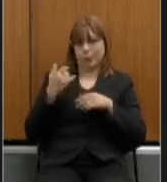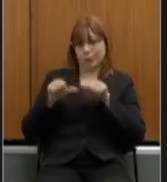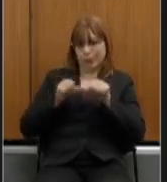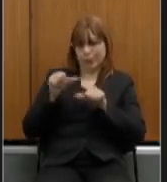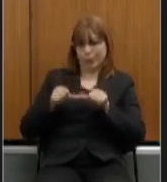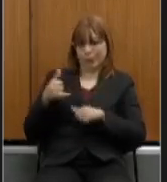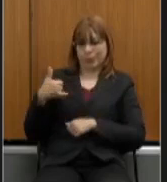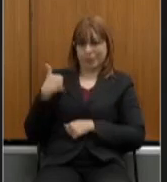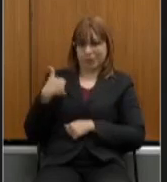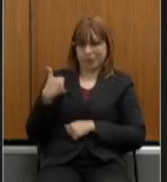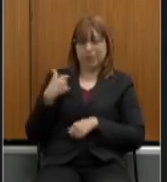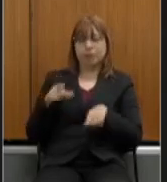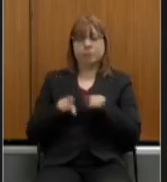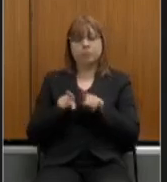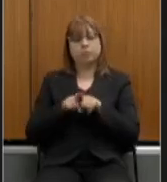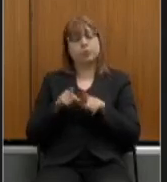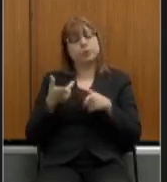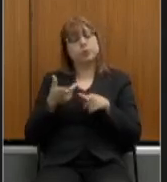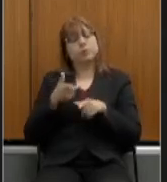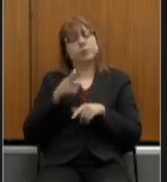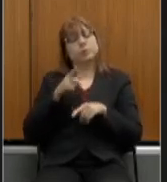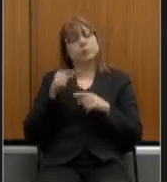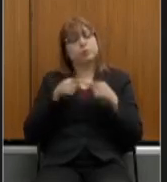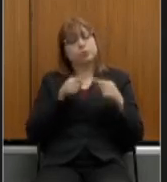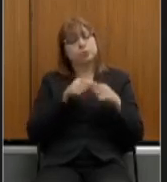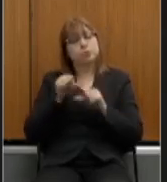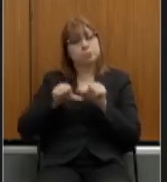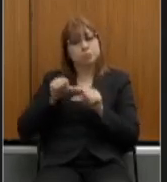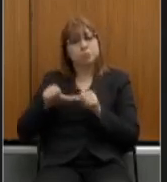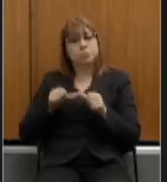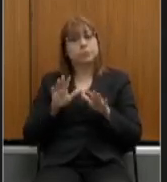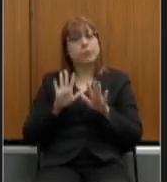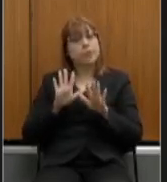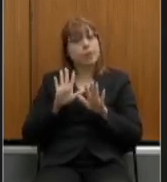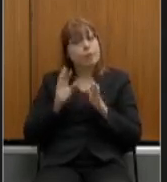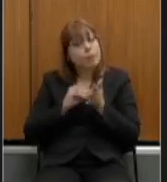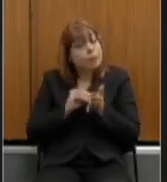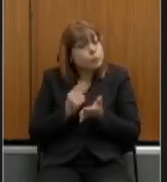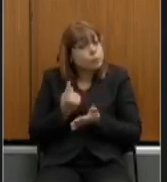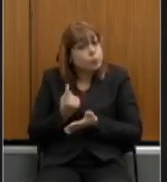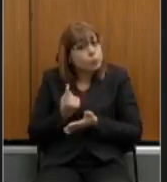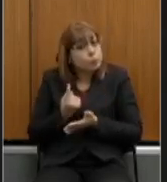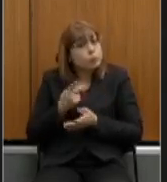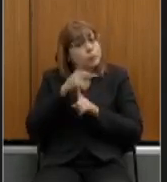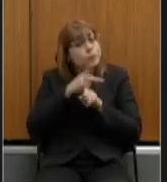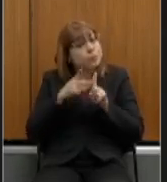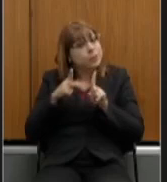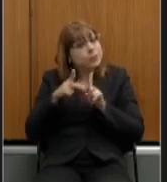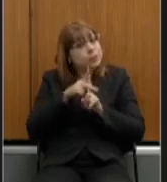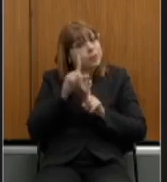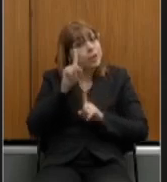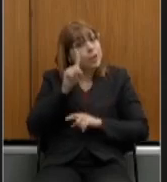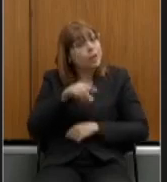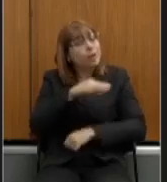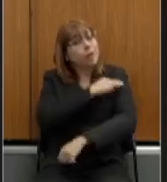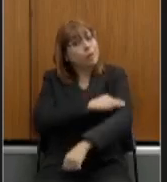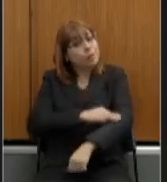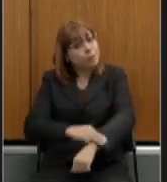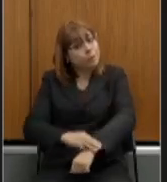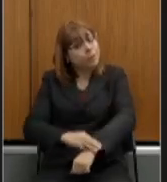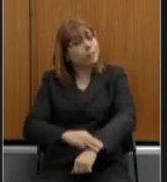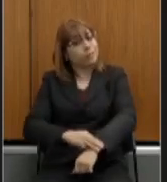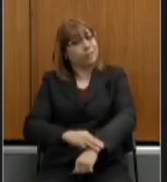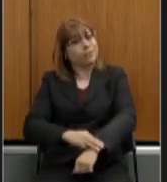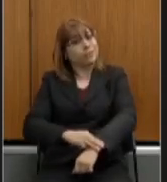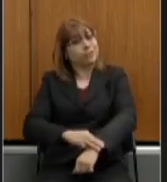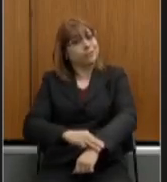outras proposições exceto a previdência militar que continua Agostinho